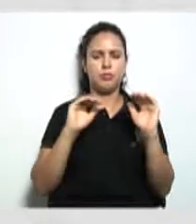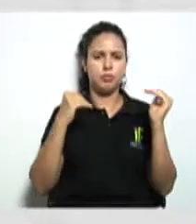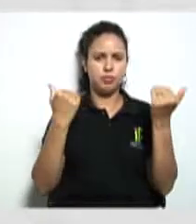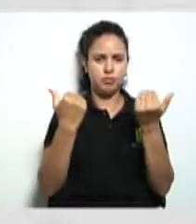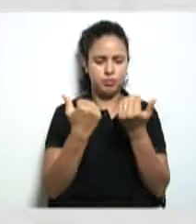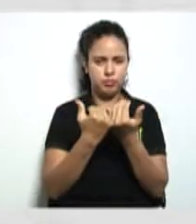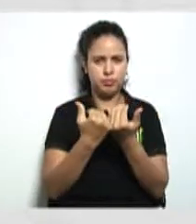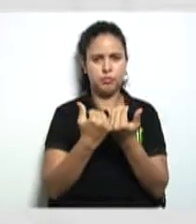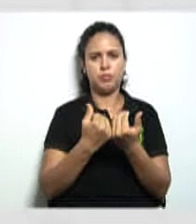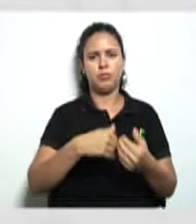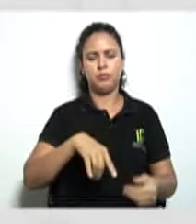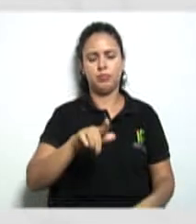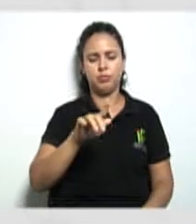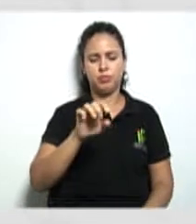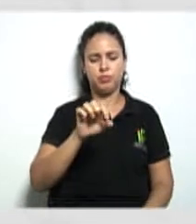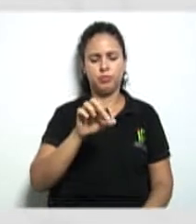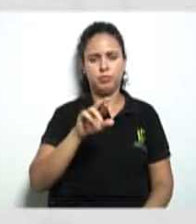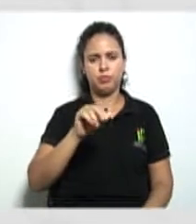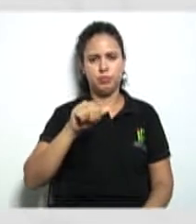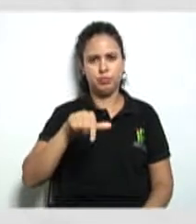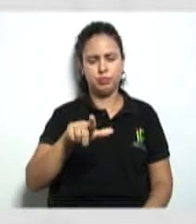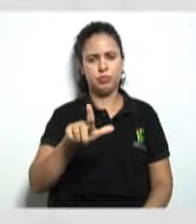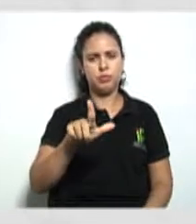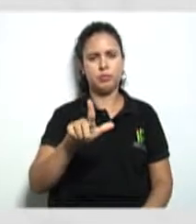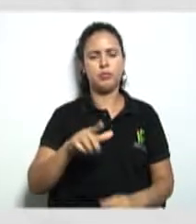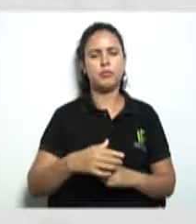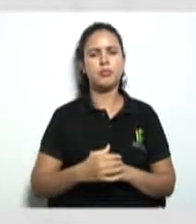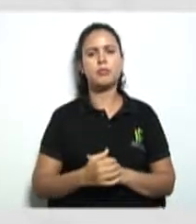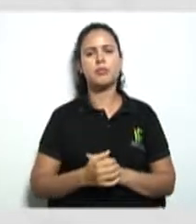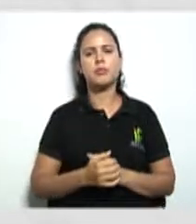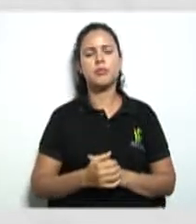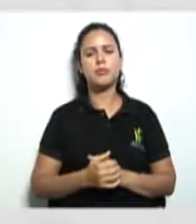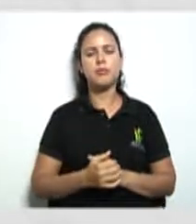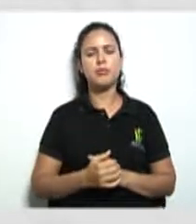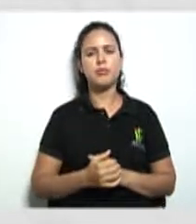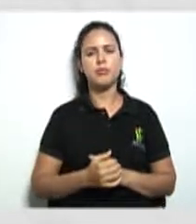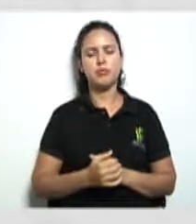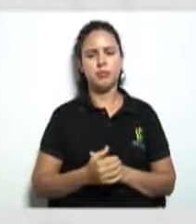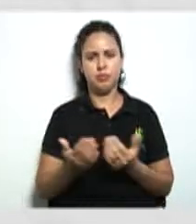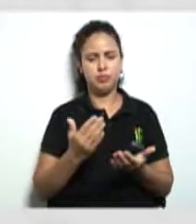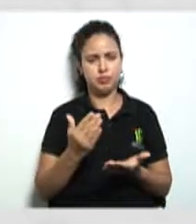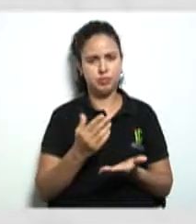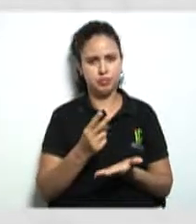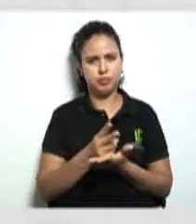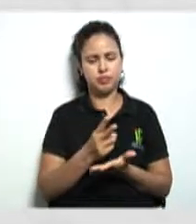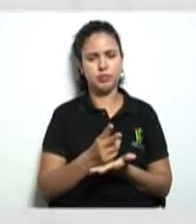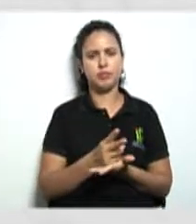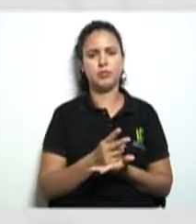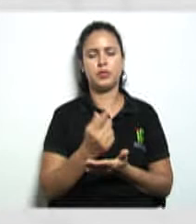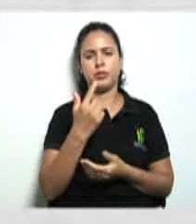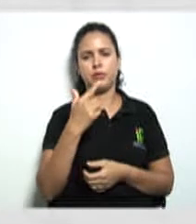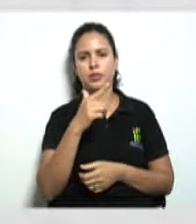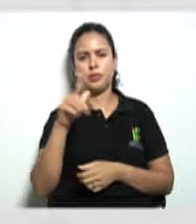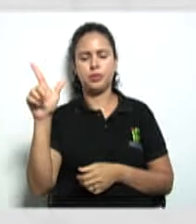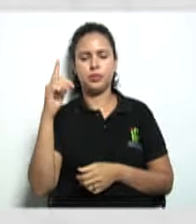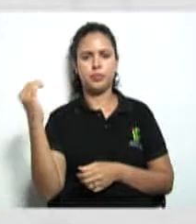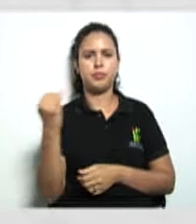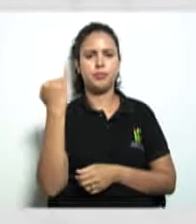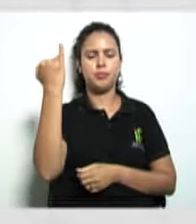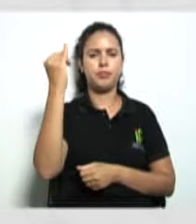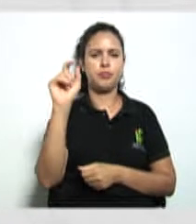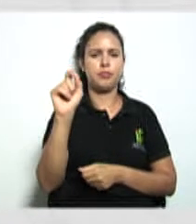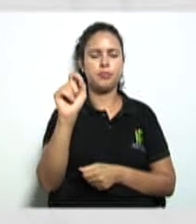cooperados, dos associados na Assembleia Geral. Então, vamos continuar aqui, Outro ponto importante